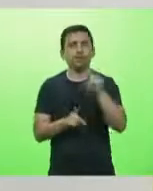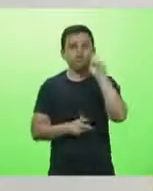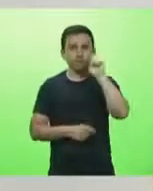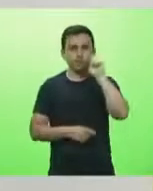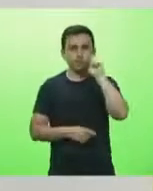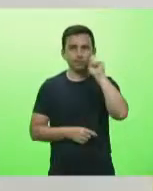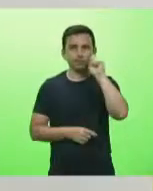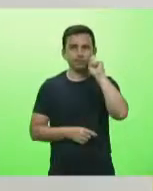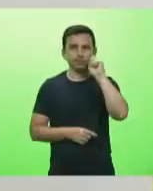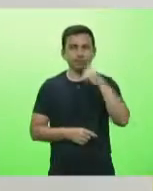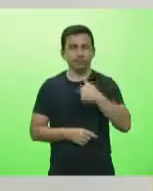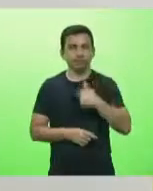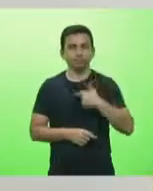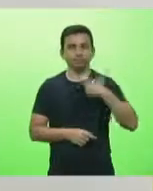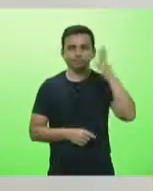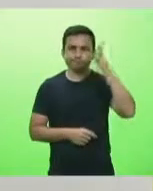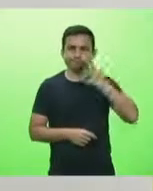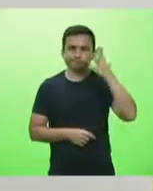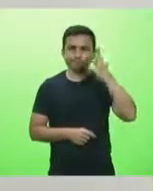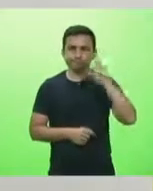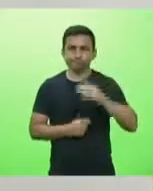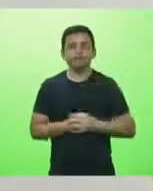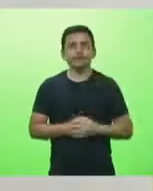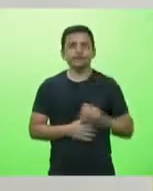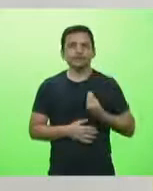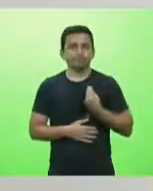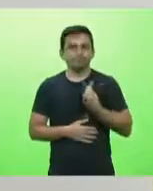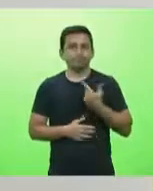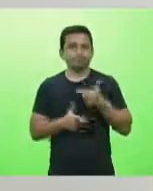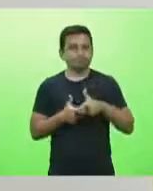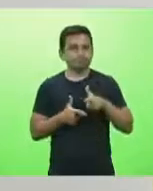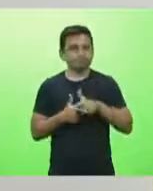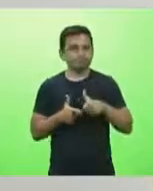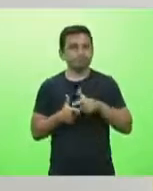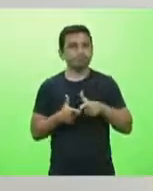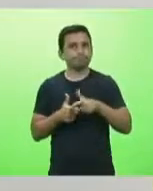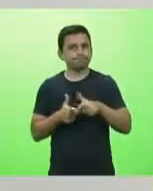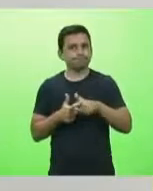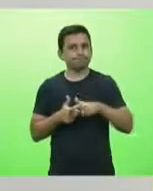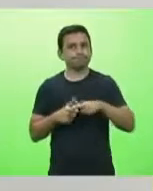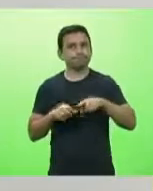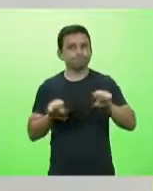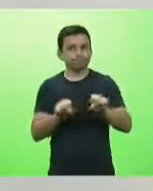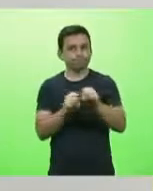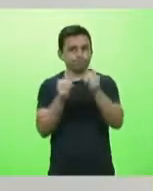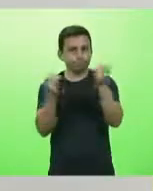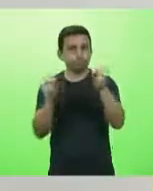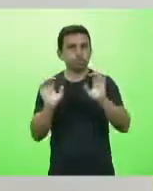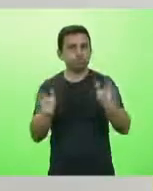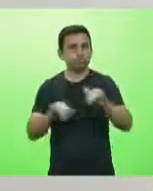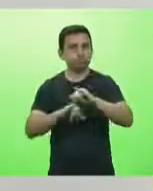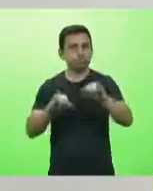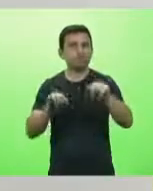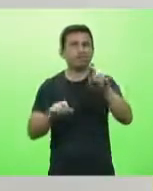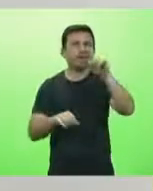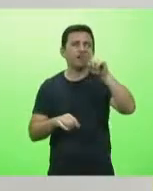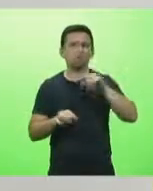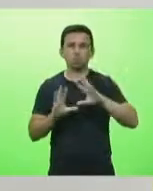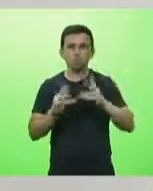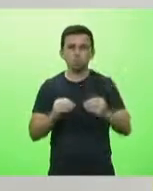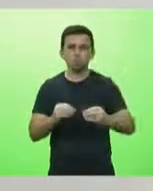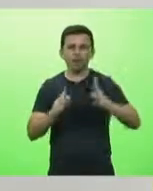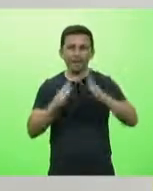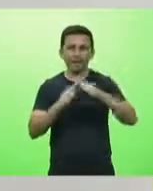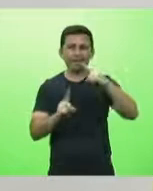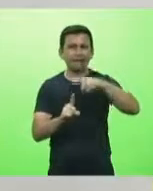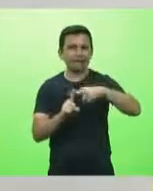Campagnolo, nós estamos vivendo um colapso anunciado. As igrejas também, né,